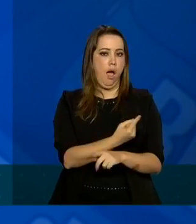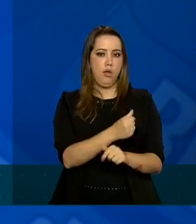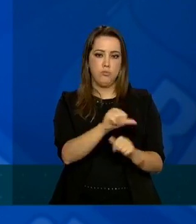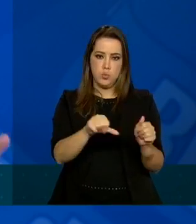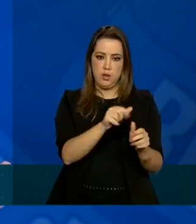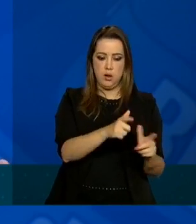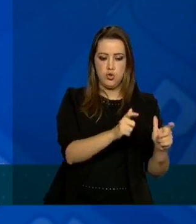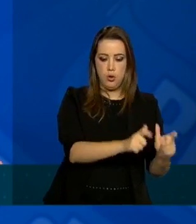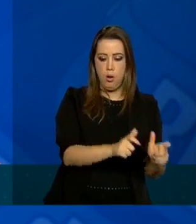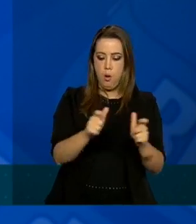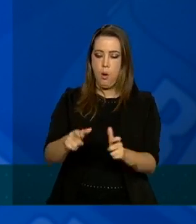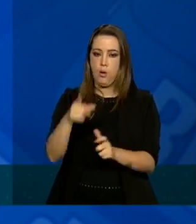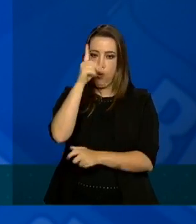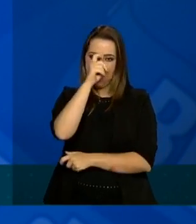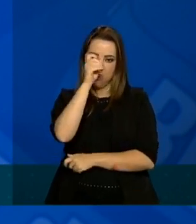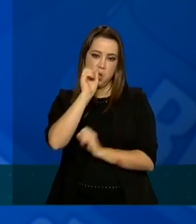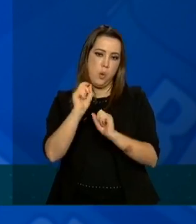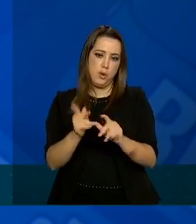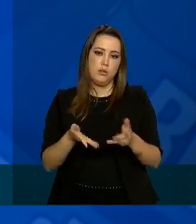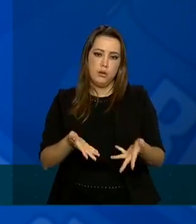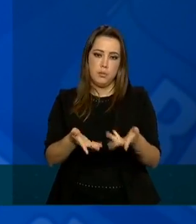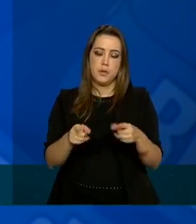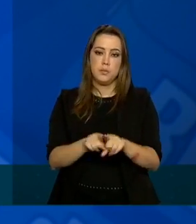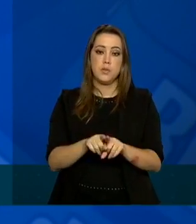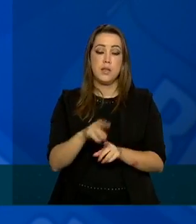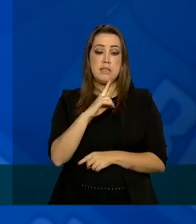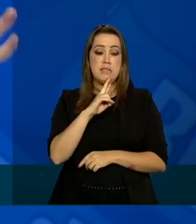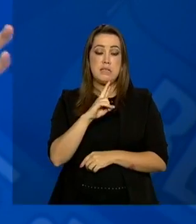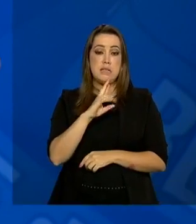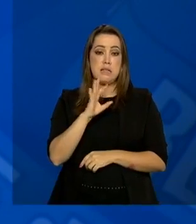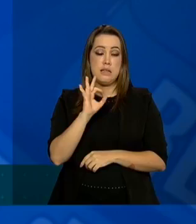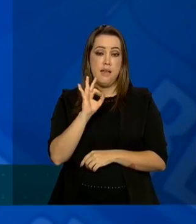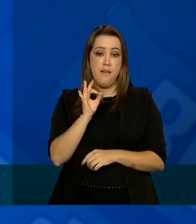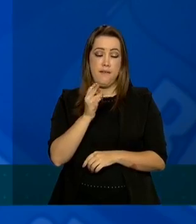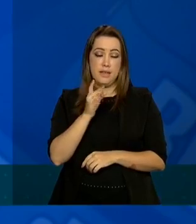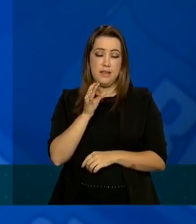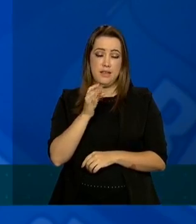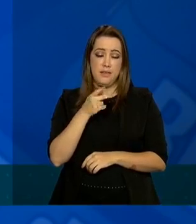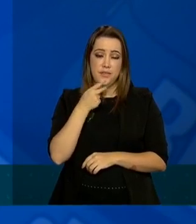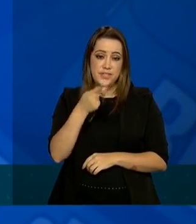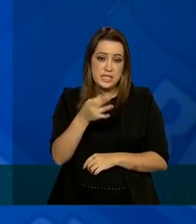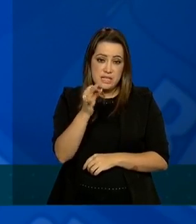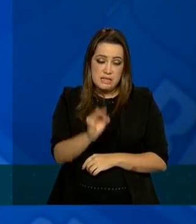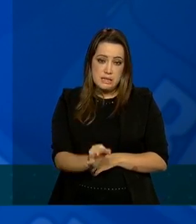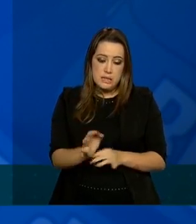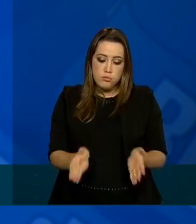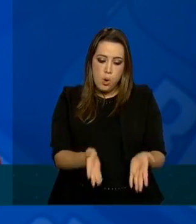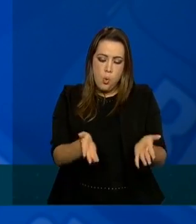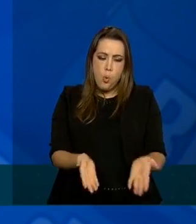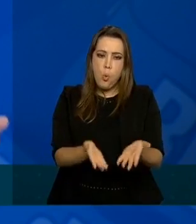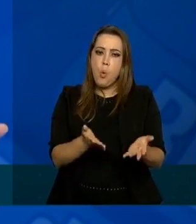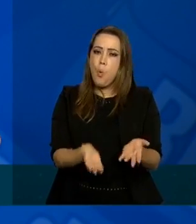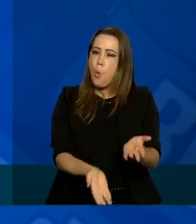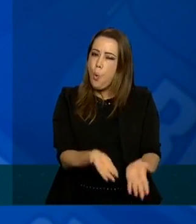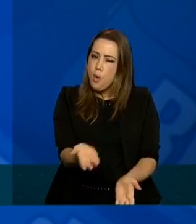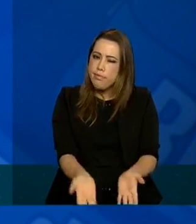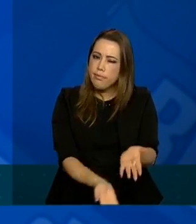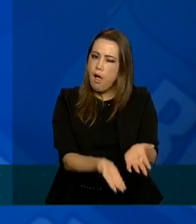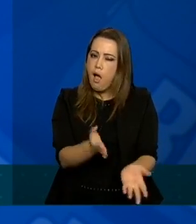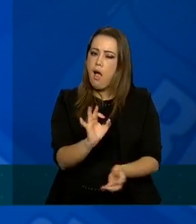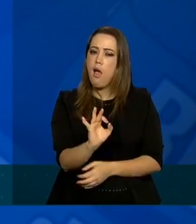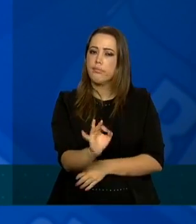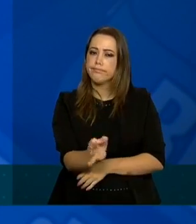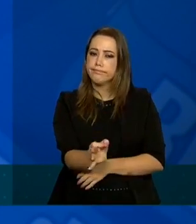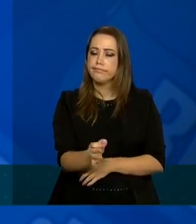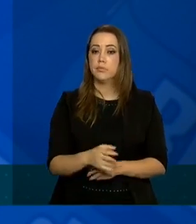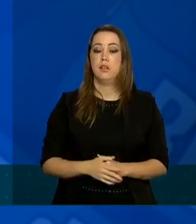então ser resolutivo é conseguir atender toda a necessidade do caso não somente identificá-lo e não dar